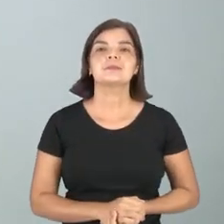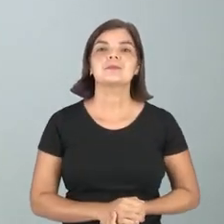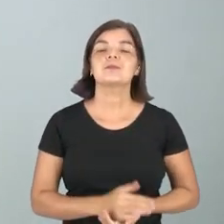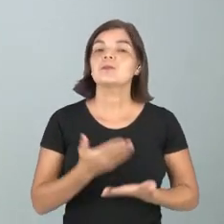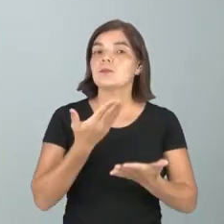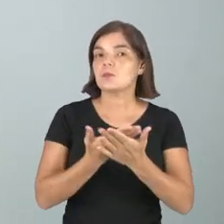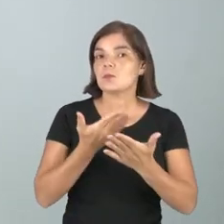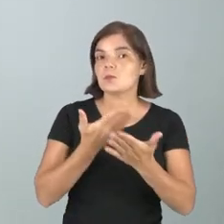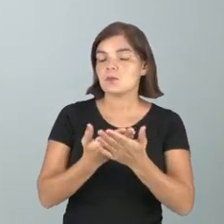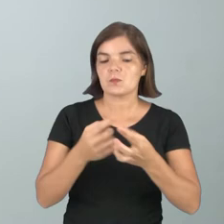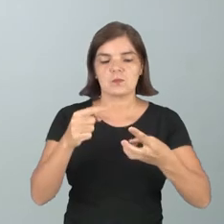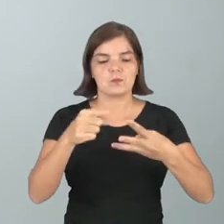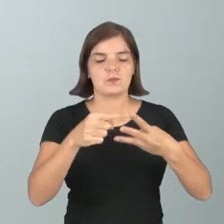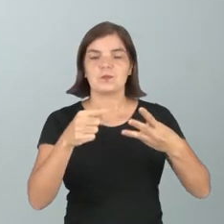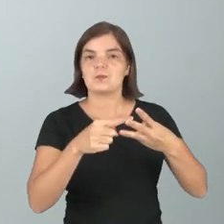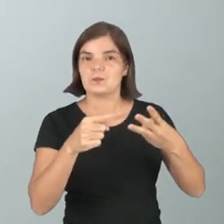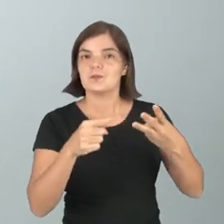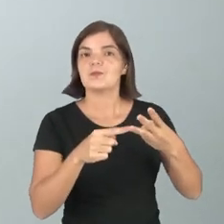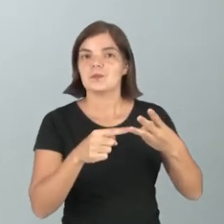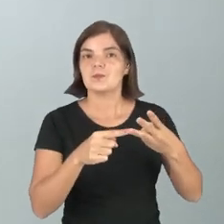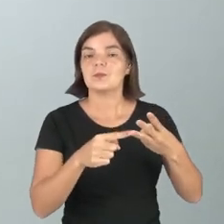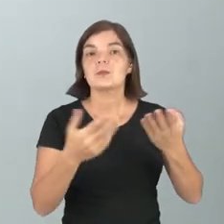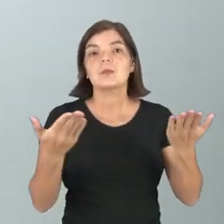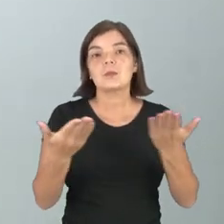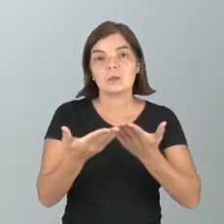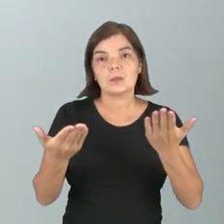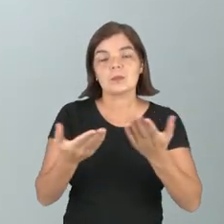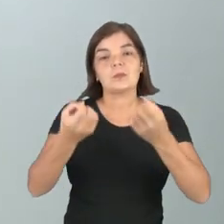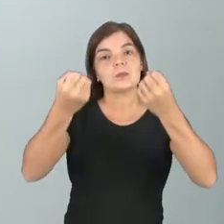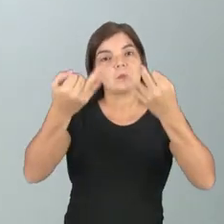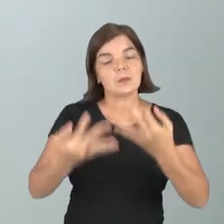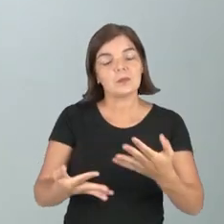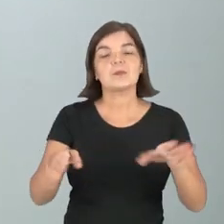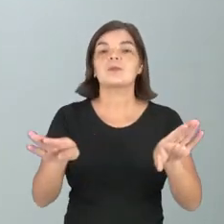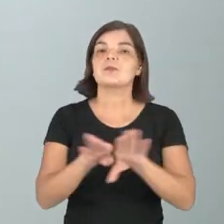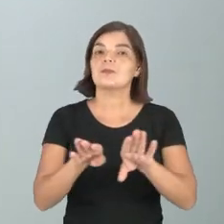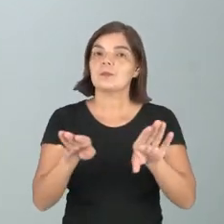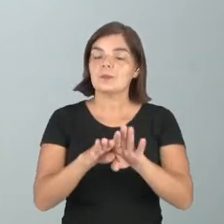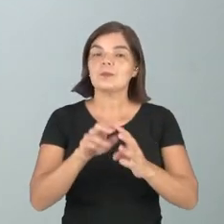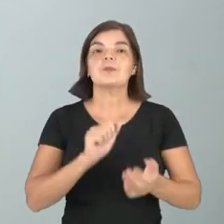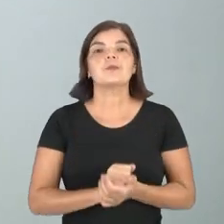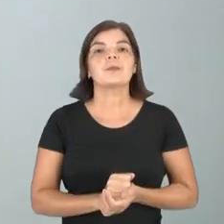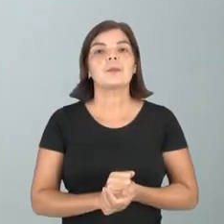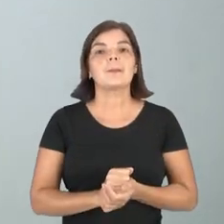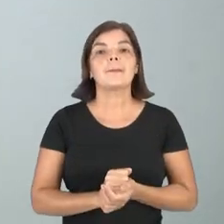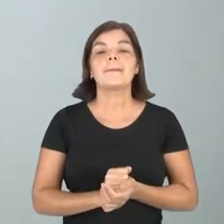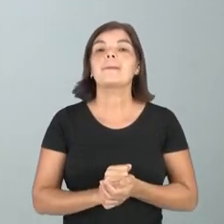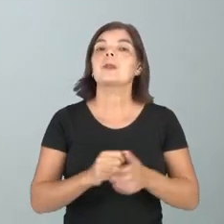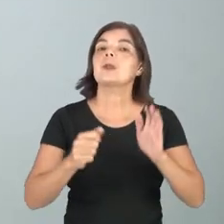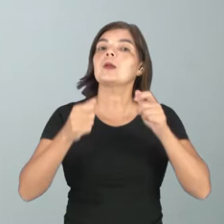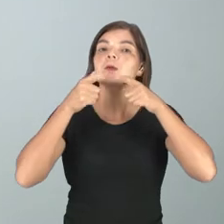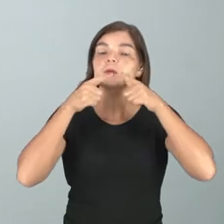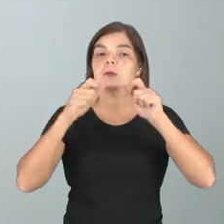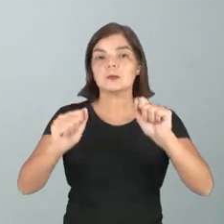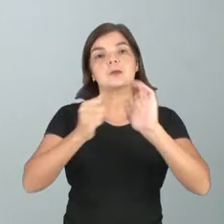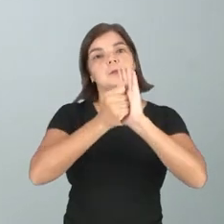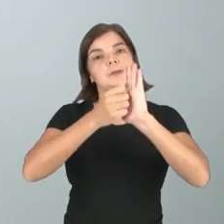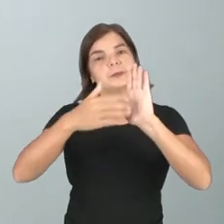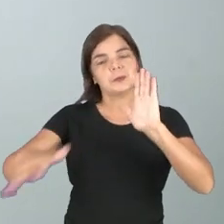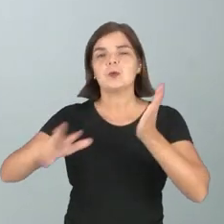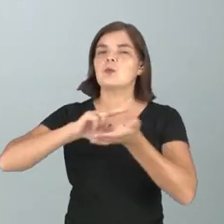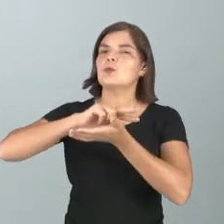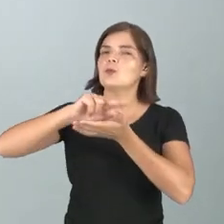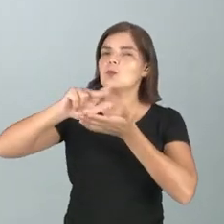recursos expressivos, como eu disse, né? Os recursos expressivos, as figuras de linguagem são muitas. Mas, diante do que